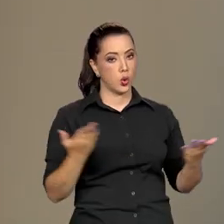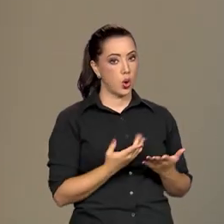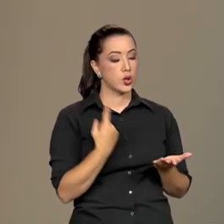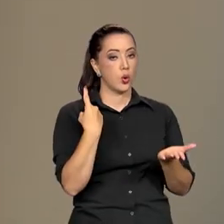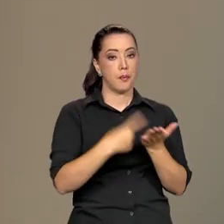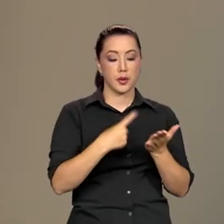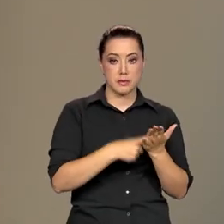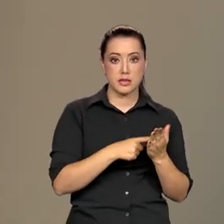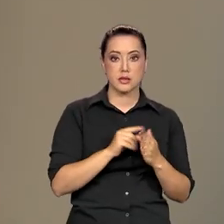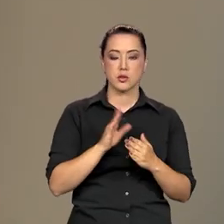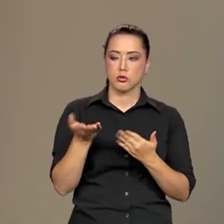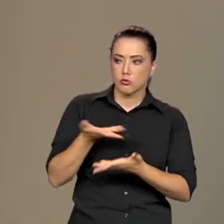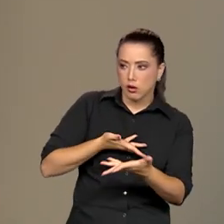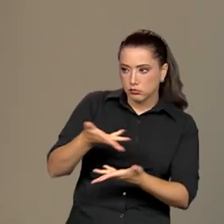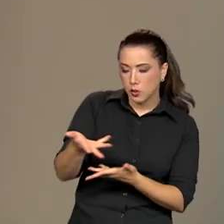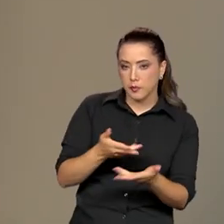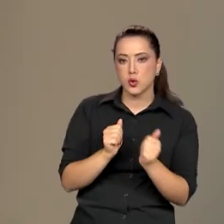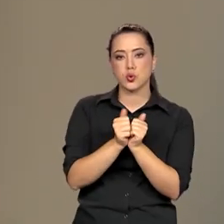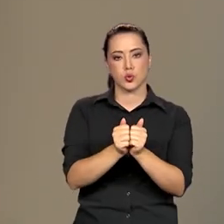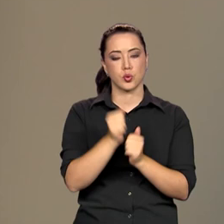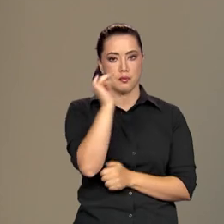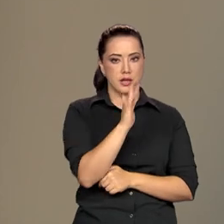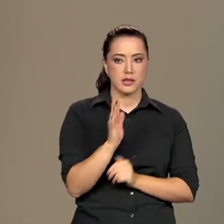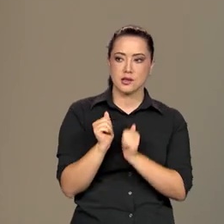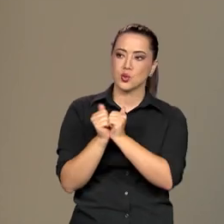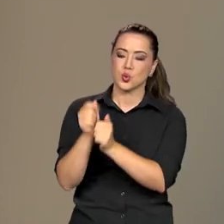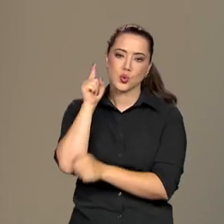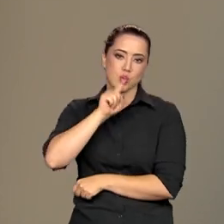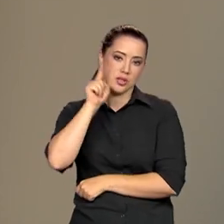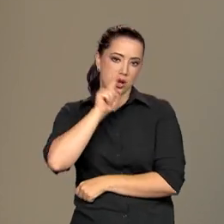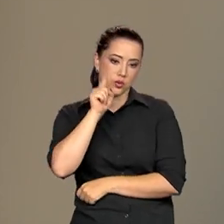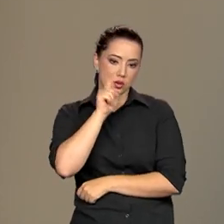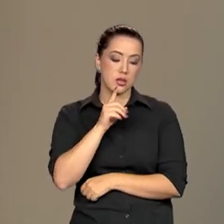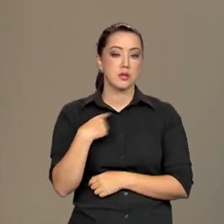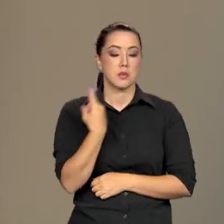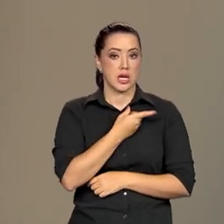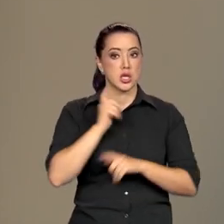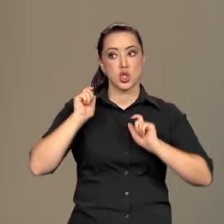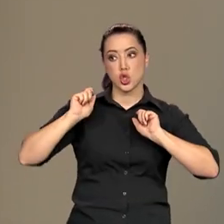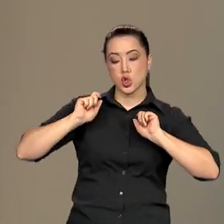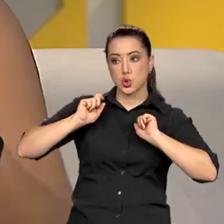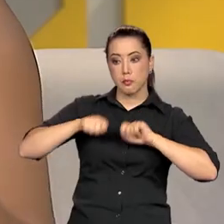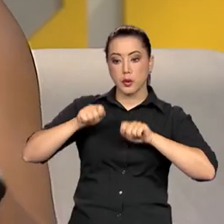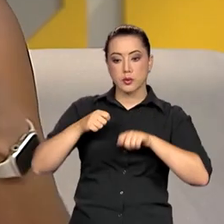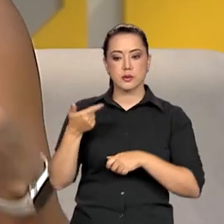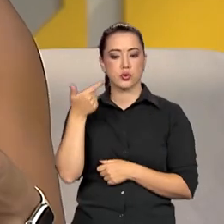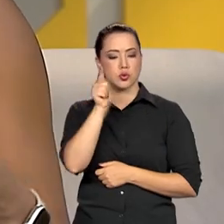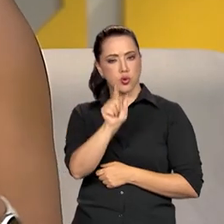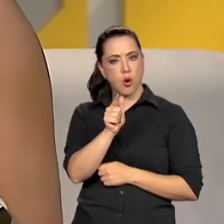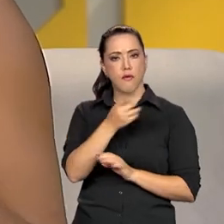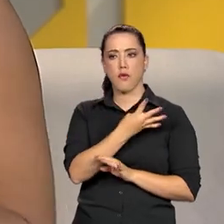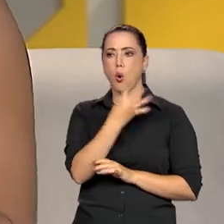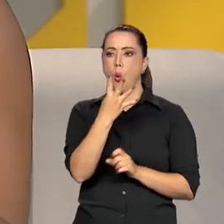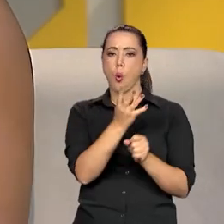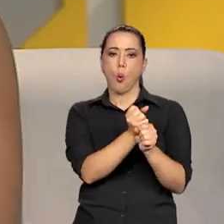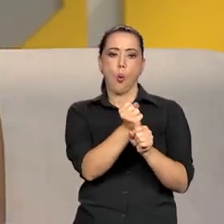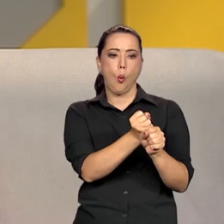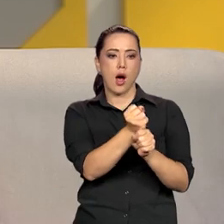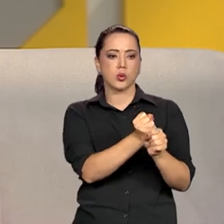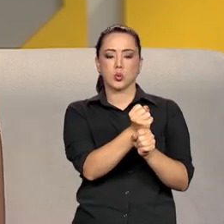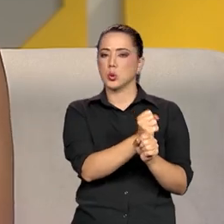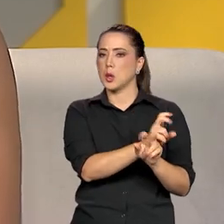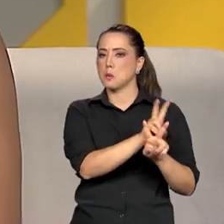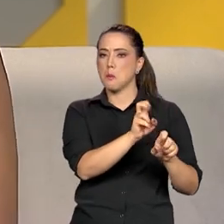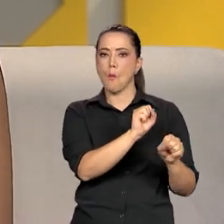Unidos, que a gente já vai levar a Casa Civil e levar também ao presidente Lula, para que a gente possa retomar que ficou literalmente nesses últimos quatro anos sem ser